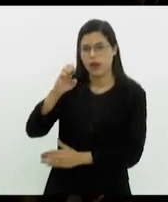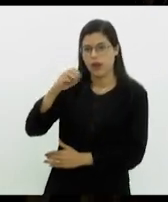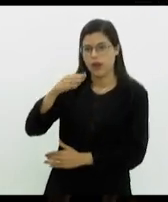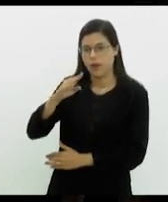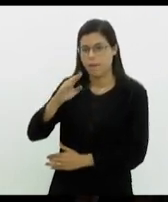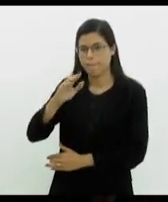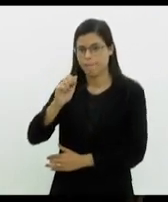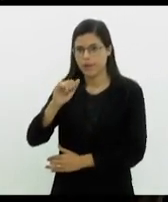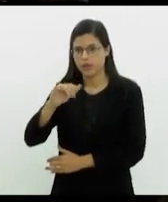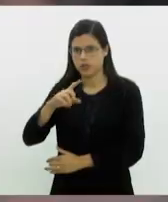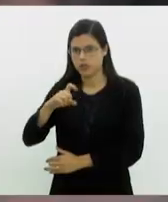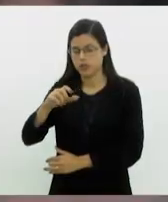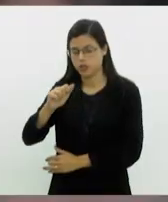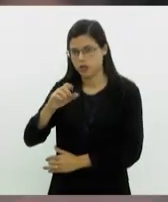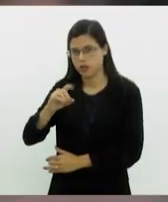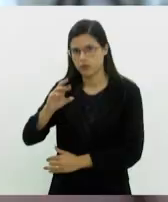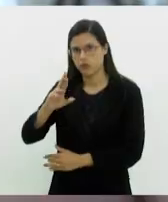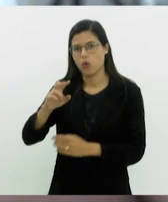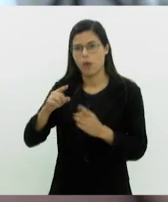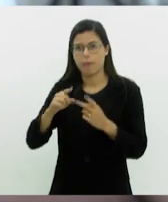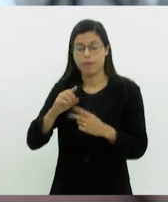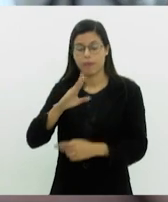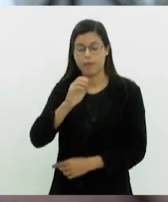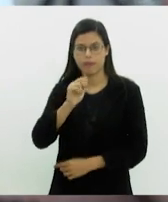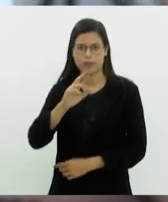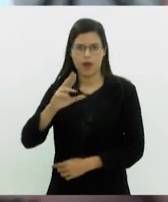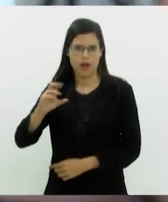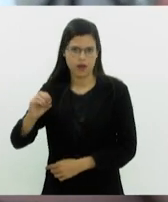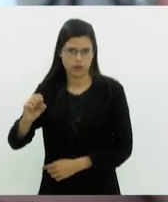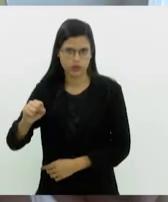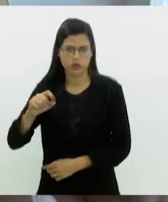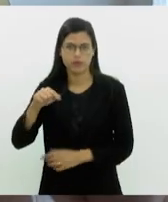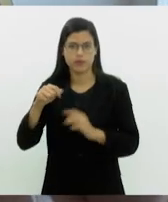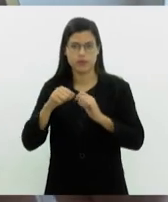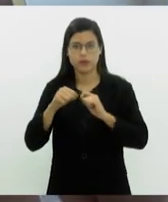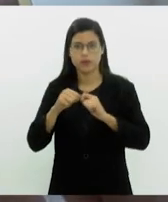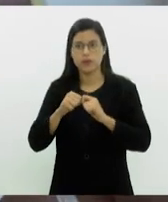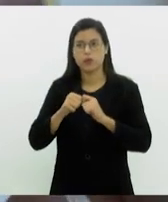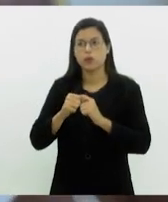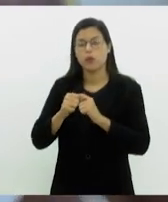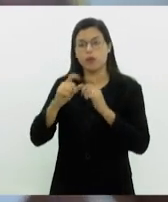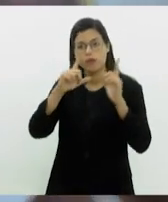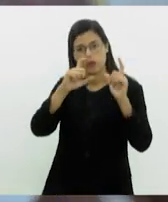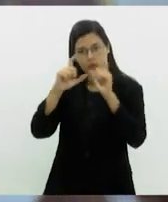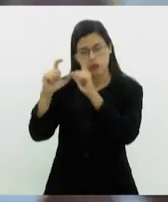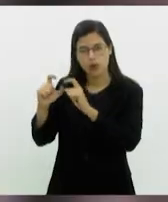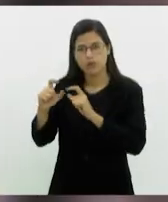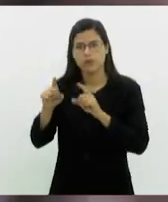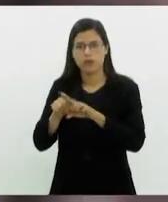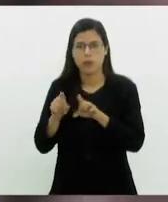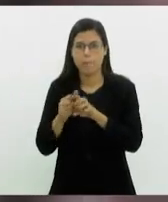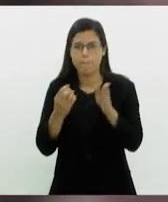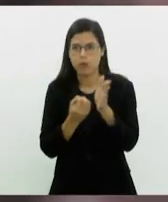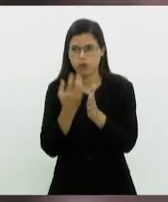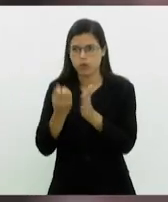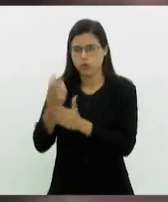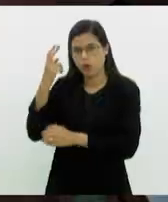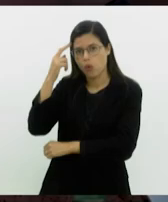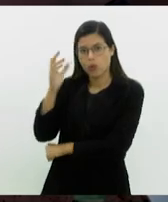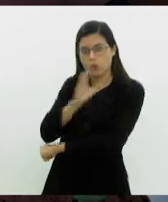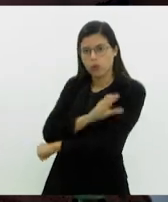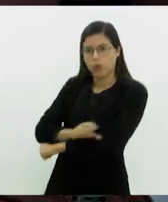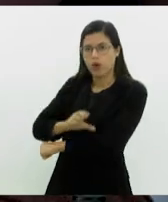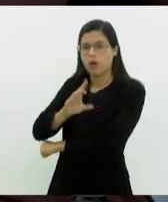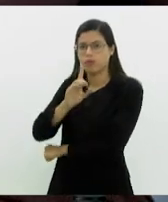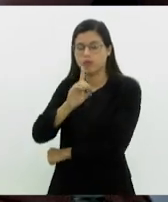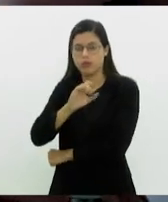Hurtado, em Cordovil. O projeto cultural, idealizado pelo fotógrafo e produtor cultural Diego Lima, da comunidade do Dourado, em Cordovil,